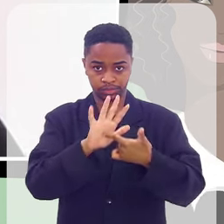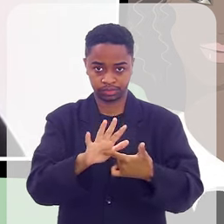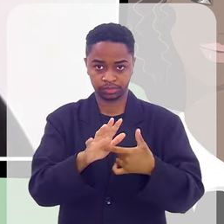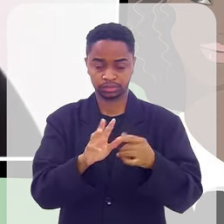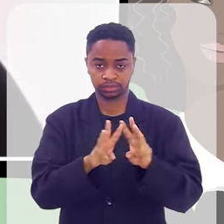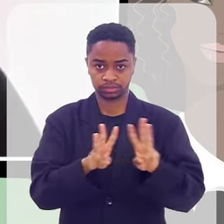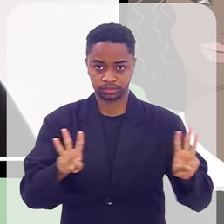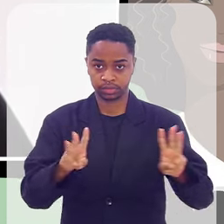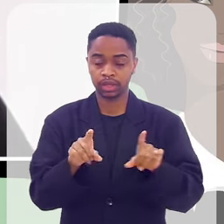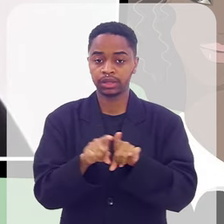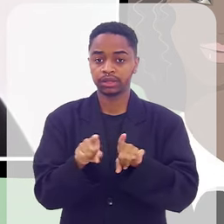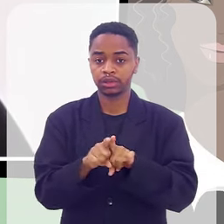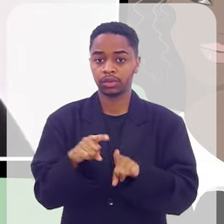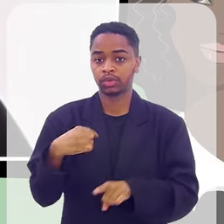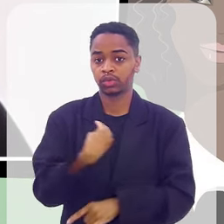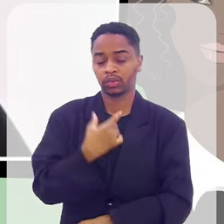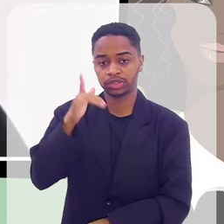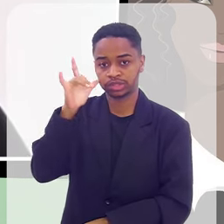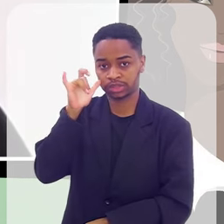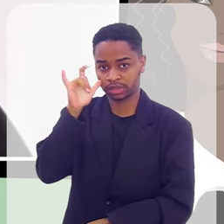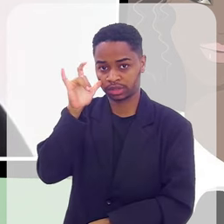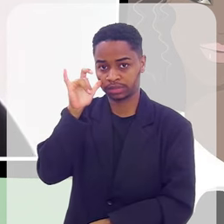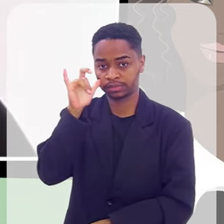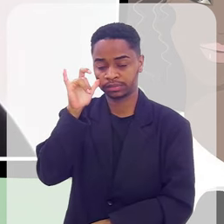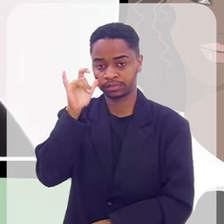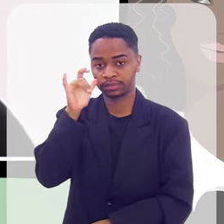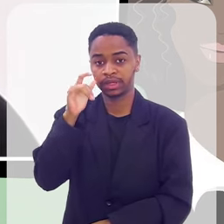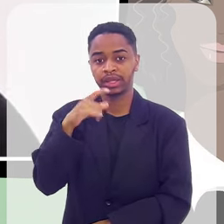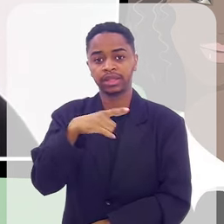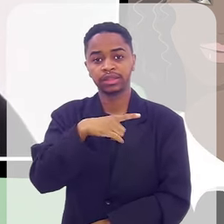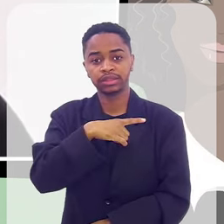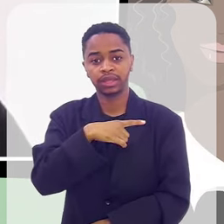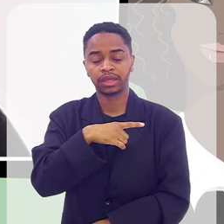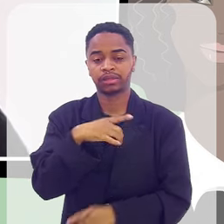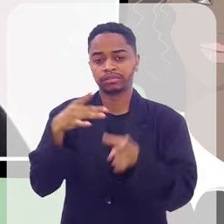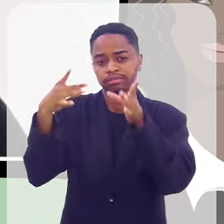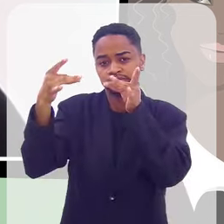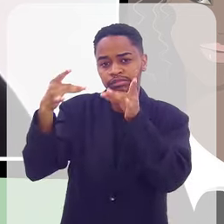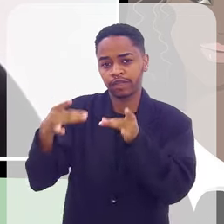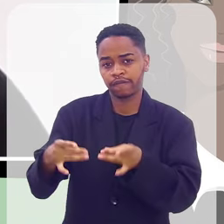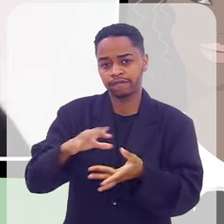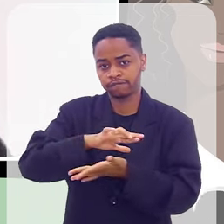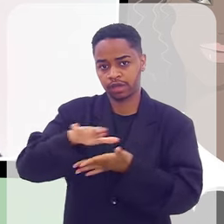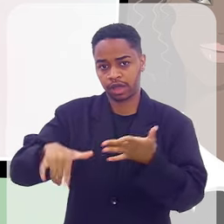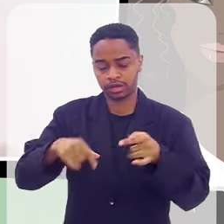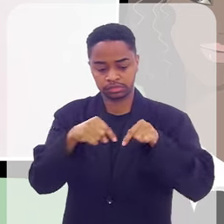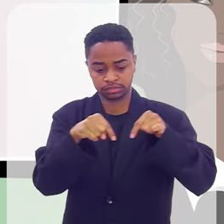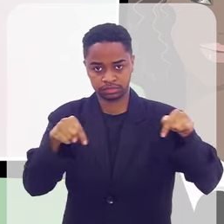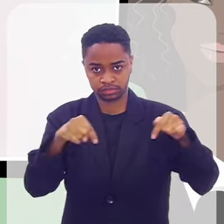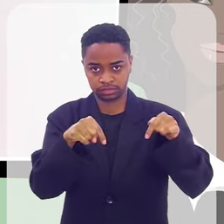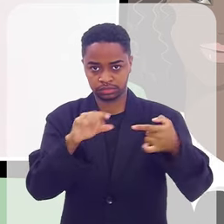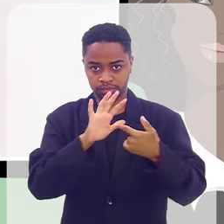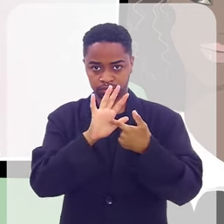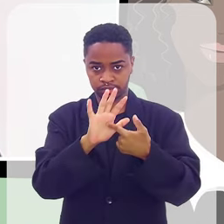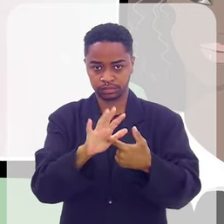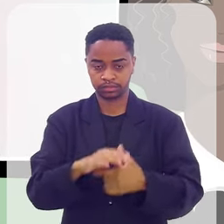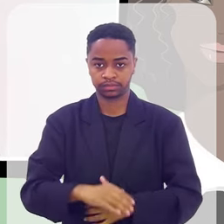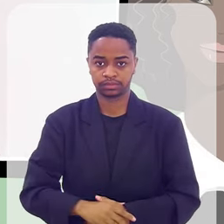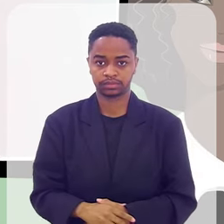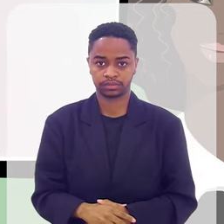direcionados ao site. A mesma coisa o nosso Instagram, que lá a gente tem vários detalhes, né, Favela Compassiva,